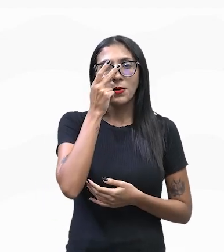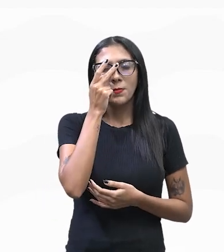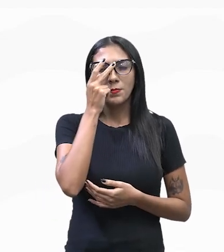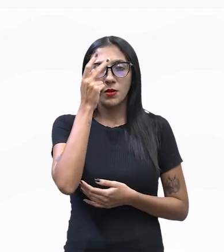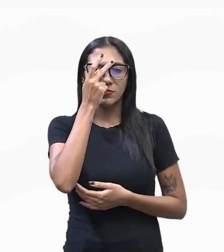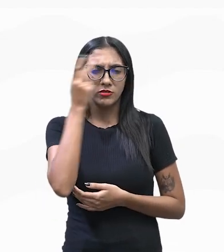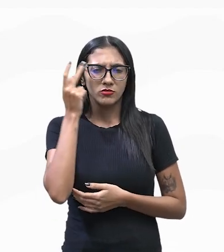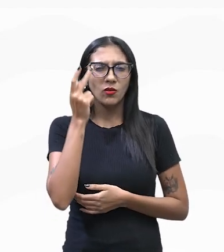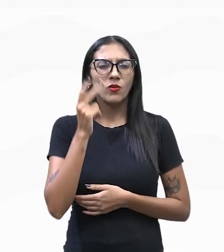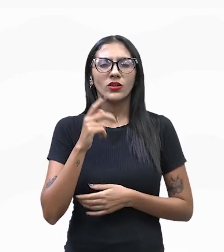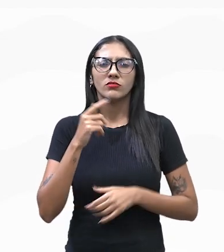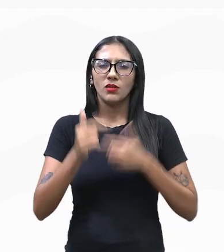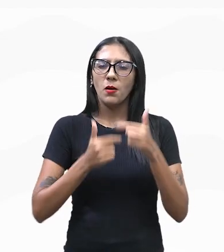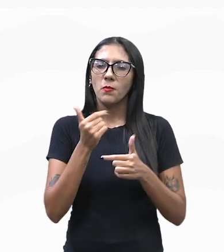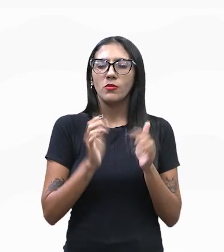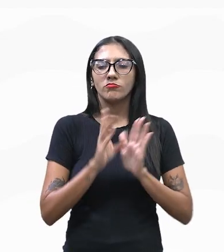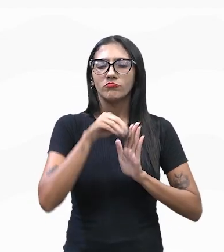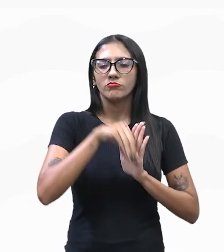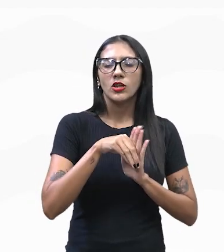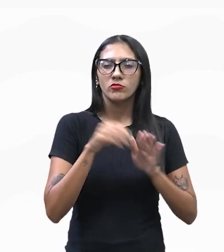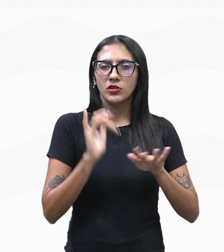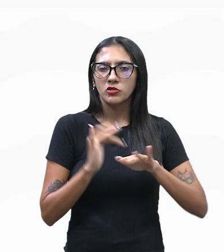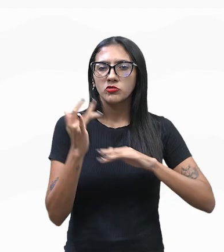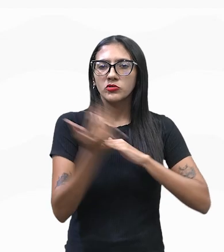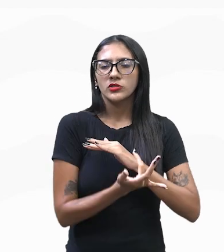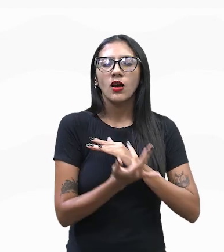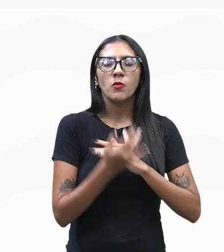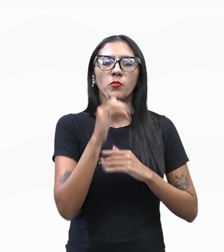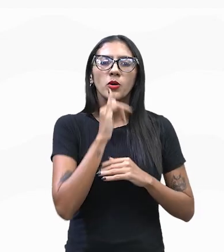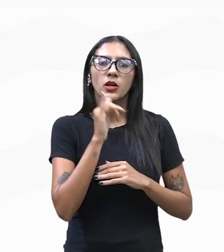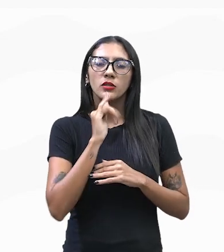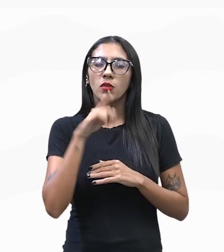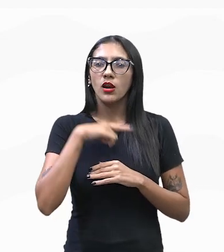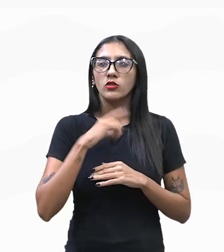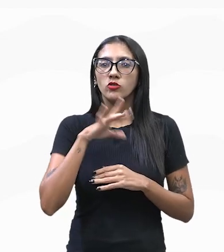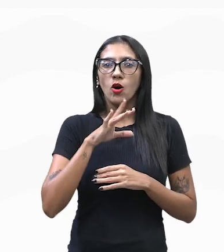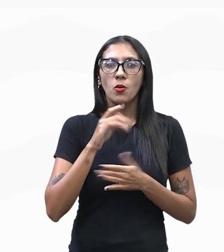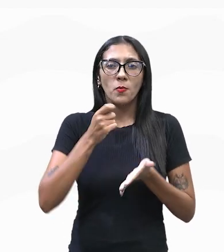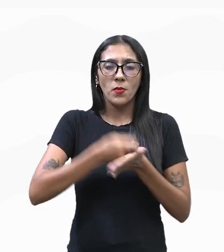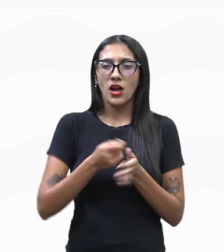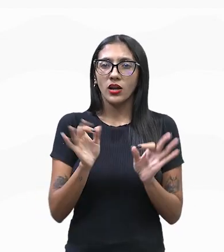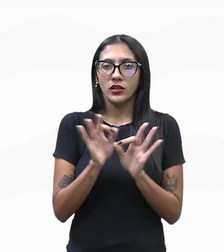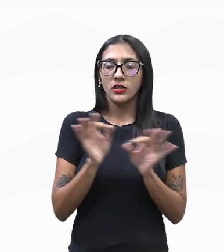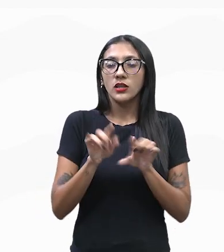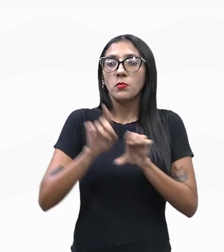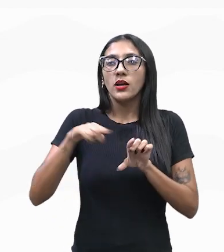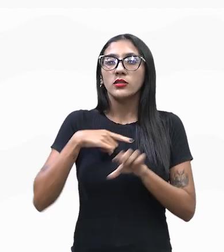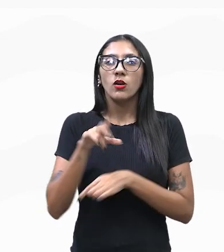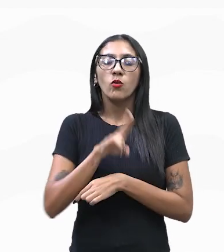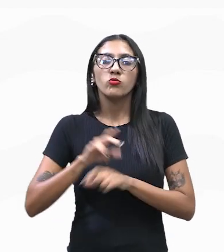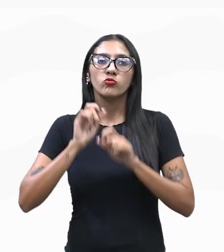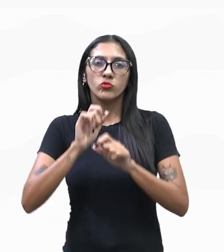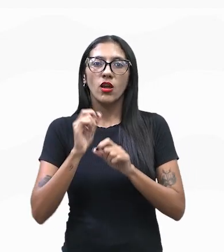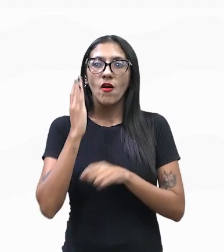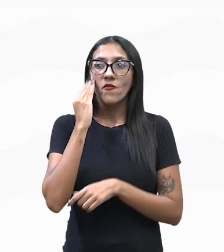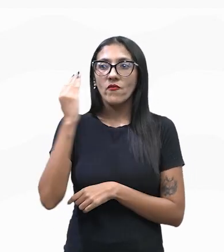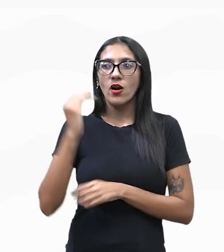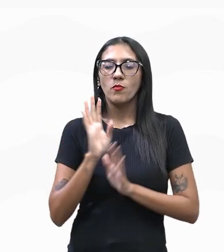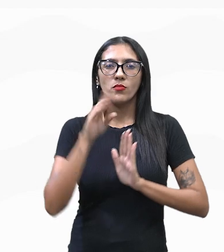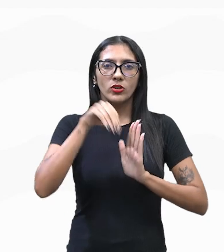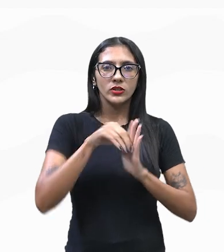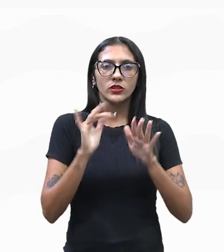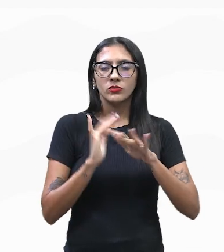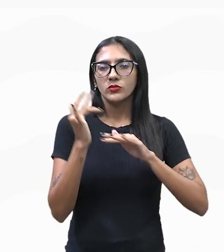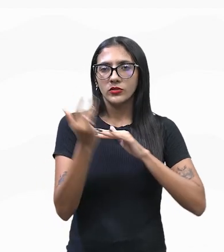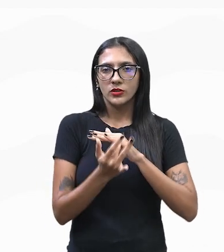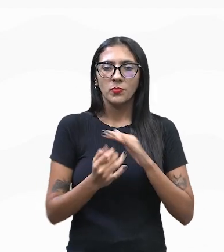acaba utilizando um produto e pagando com arroba. Ou seja, ele vai divulgar esse produto aí em forma de pagamento. O é o marketing de